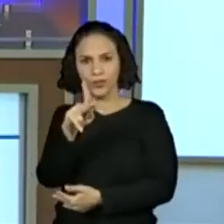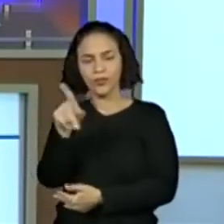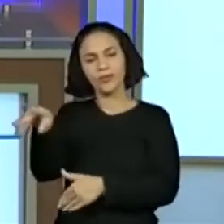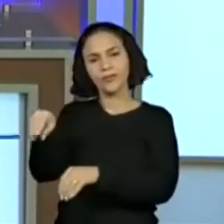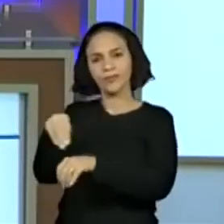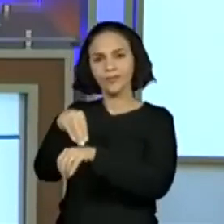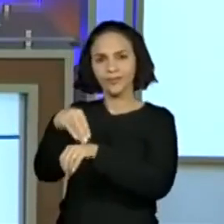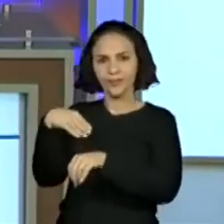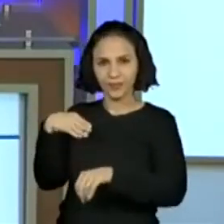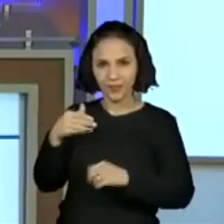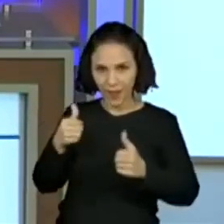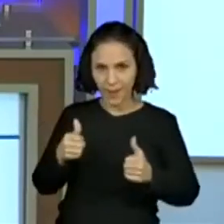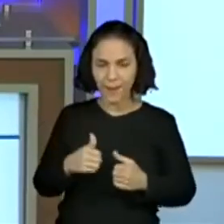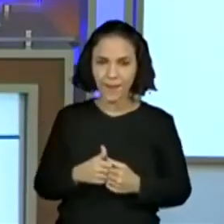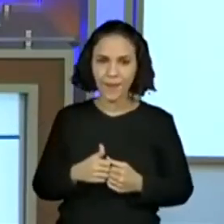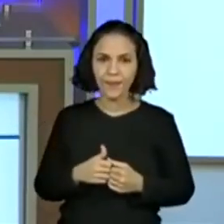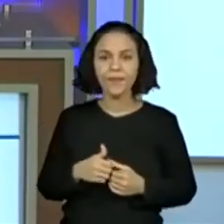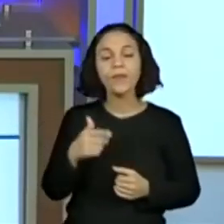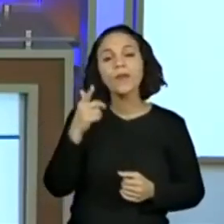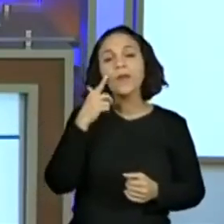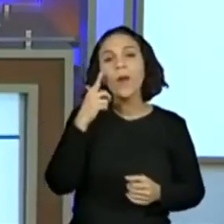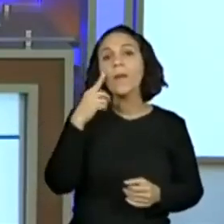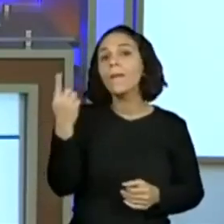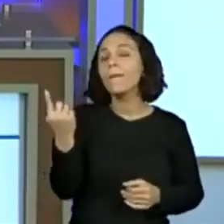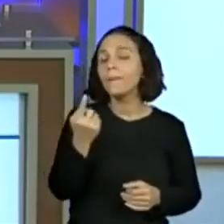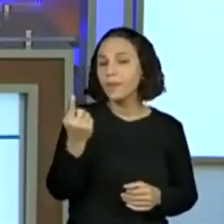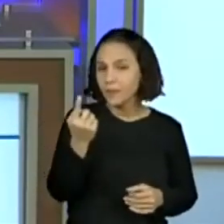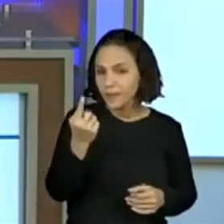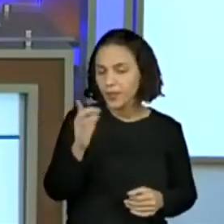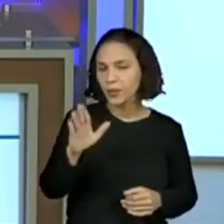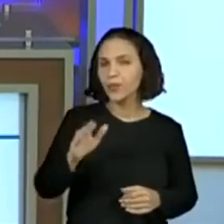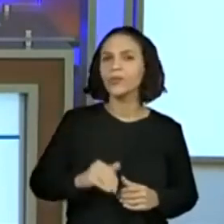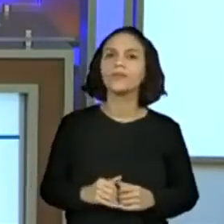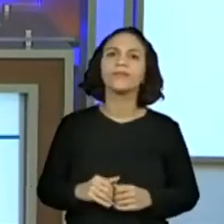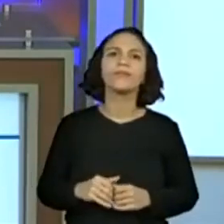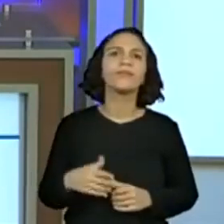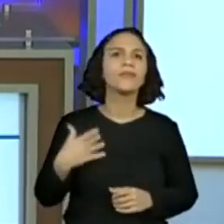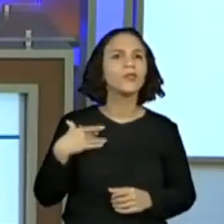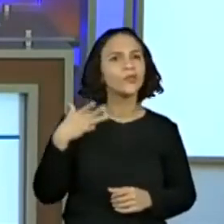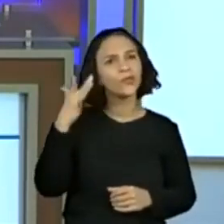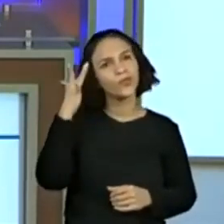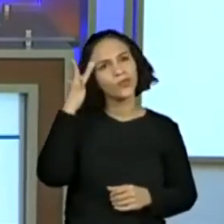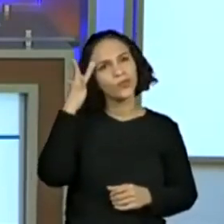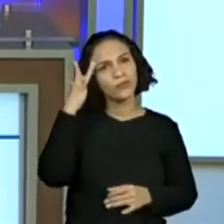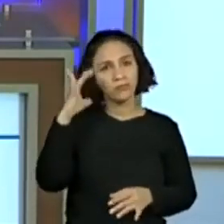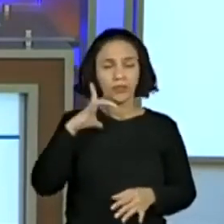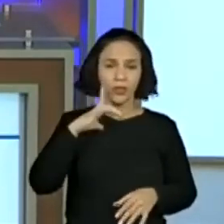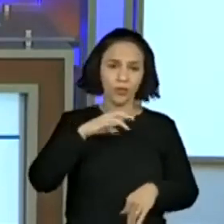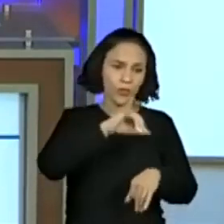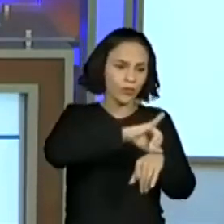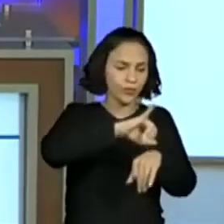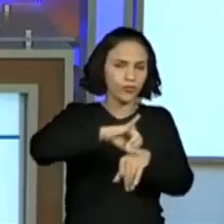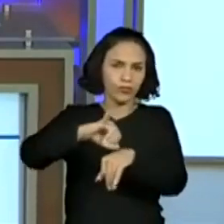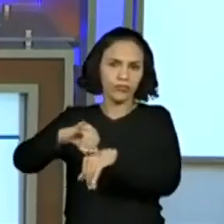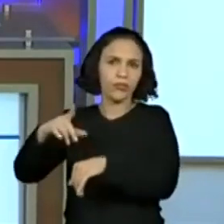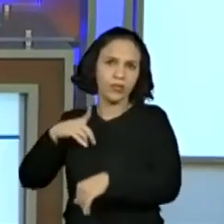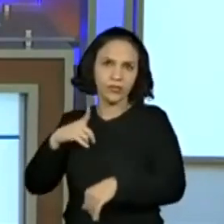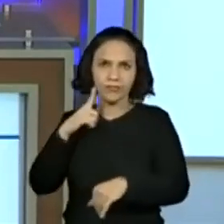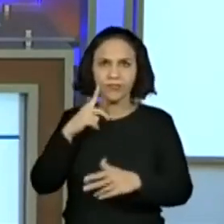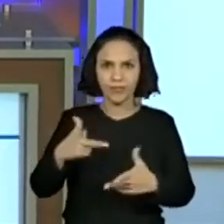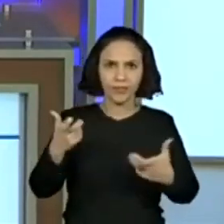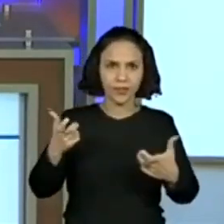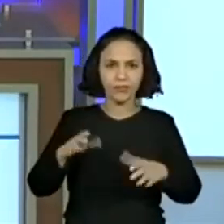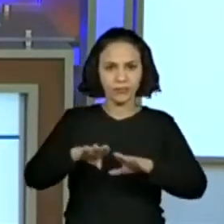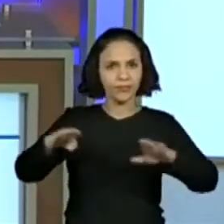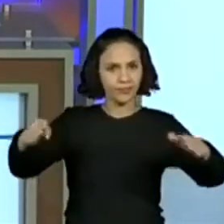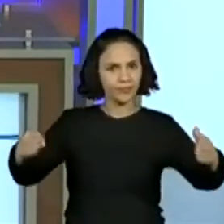para mim aí. Certo? O que a gente vai medir primeiro? Eu acho que a gente... Eu tenho alguns objetos aqui, né? Vocês perceberam que eu